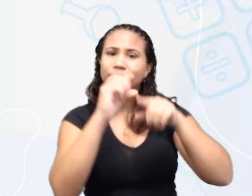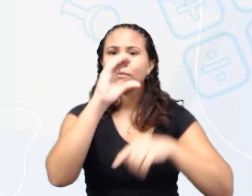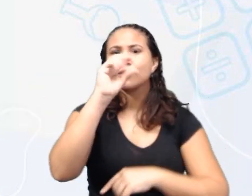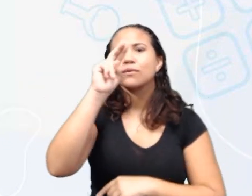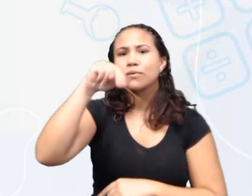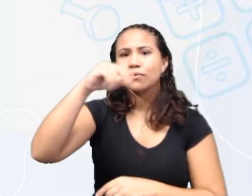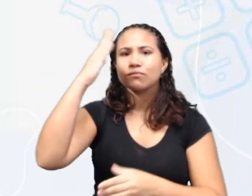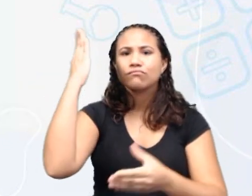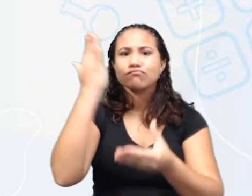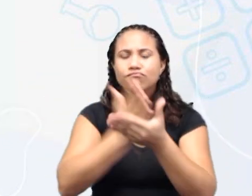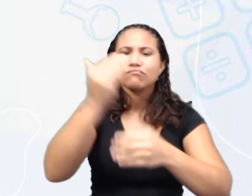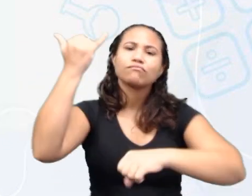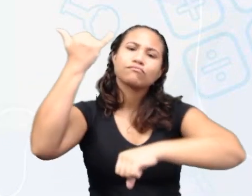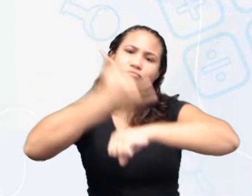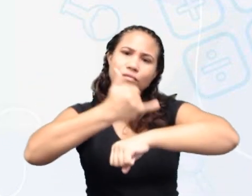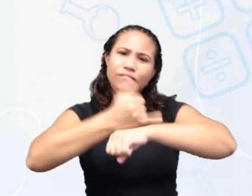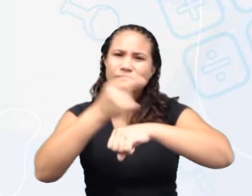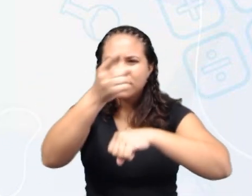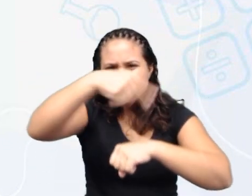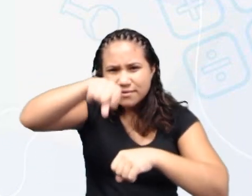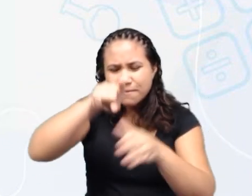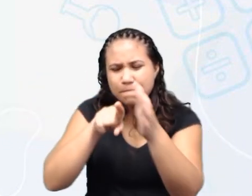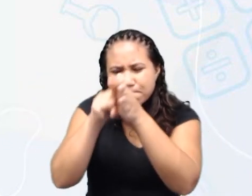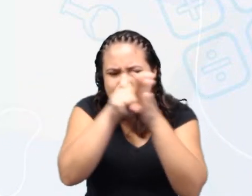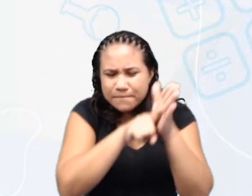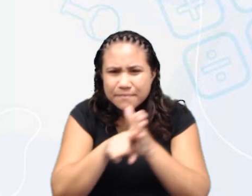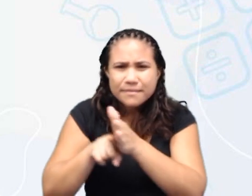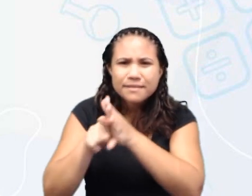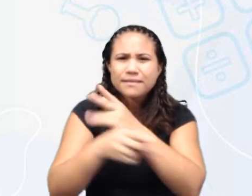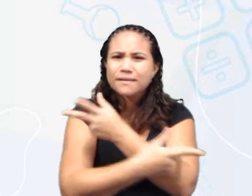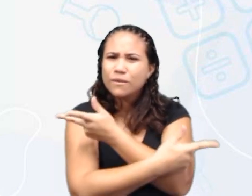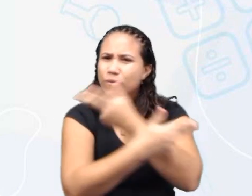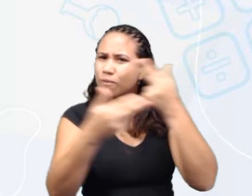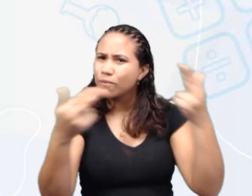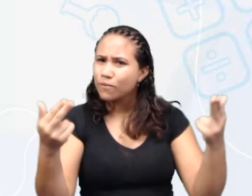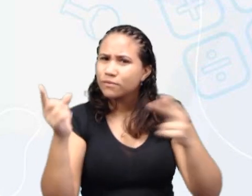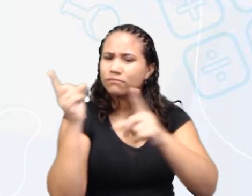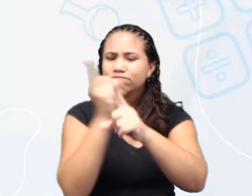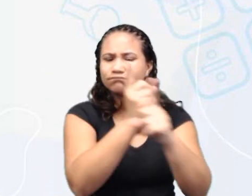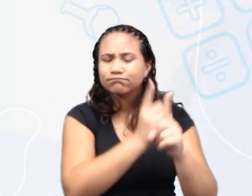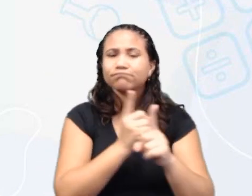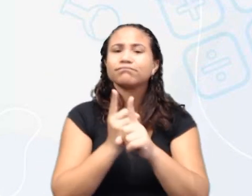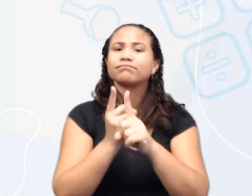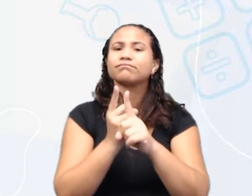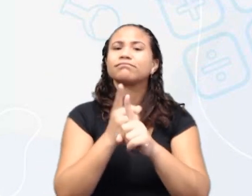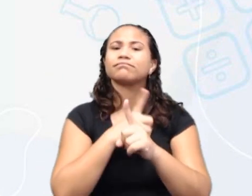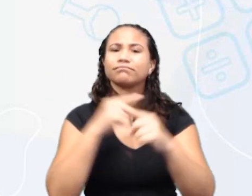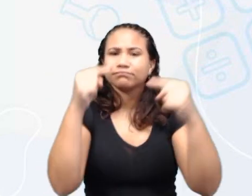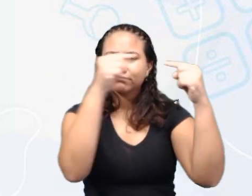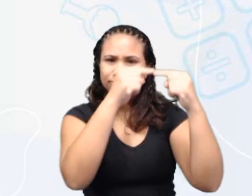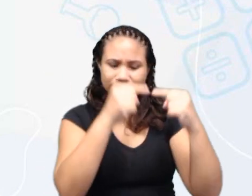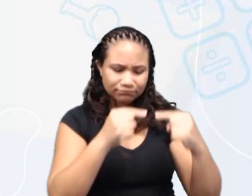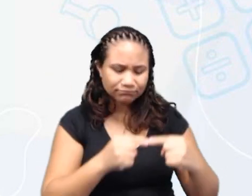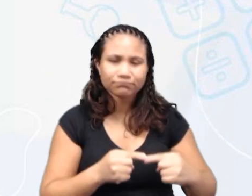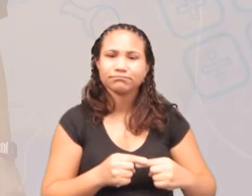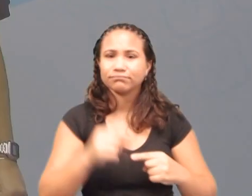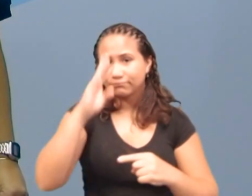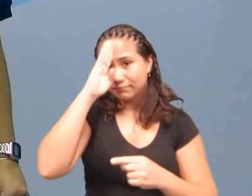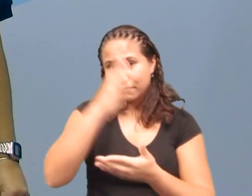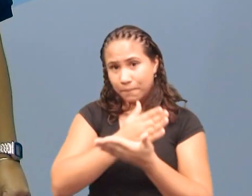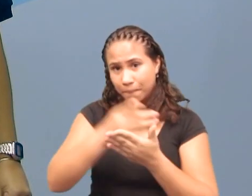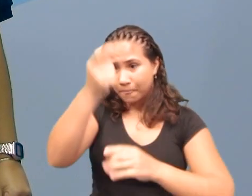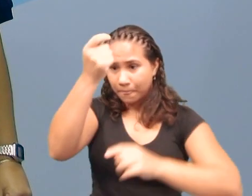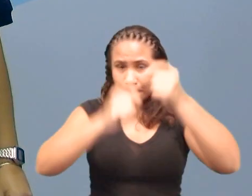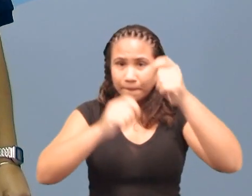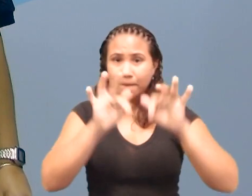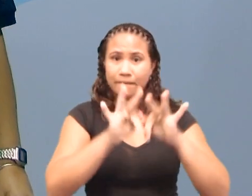Então, entenderam, né? Vocês vão pesquisar na casa de vocês objetos que tenham esses princípios das máquinas